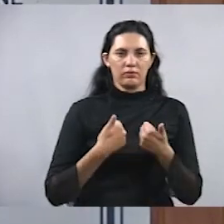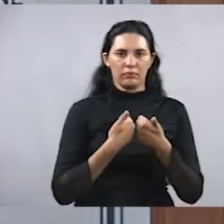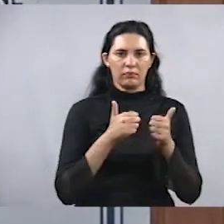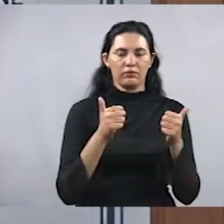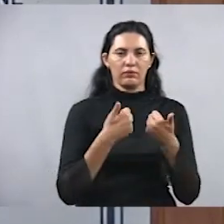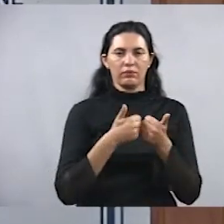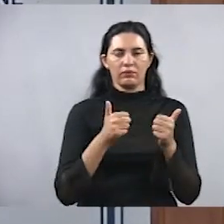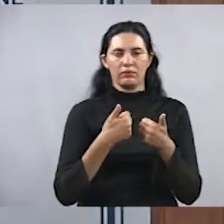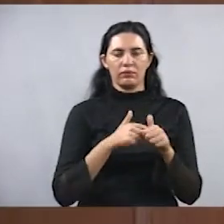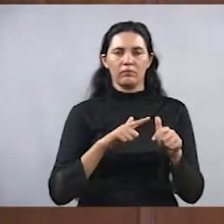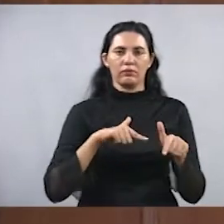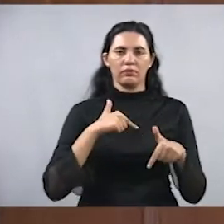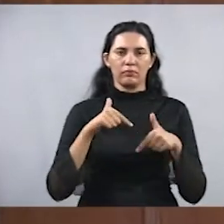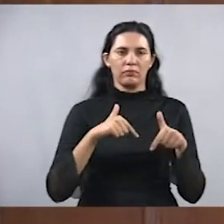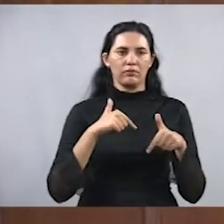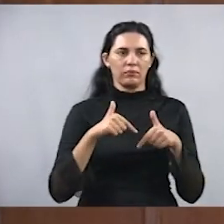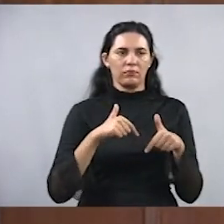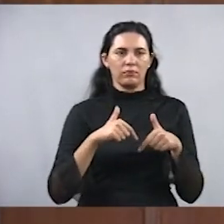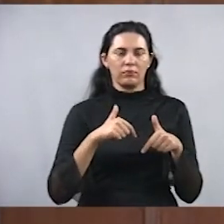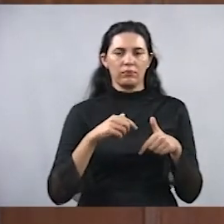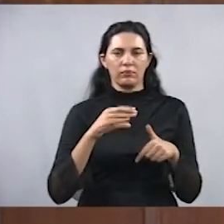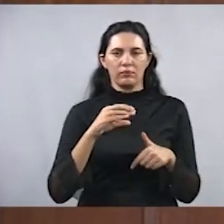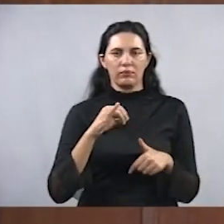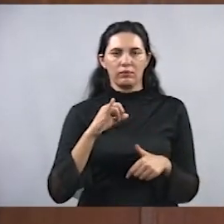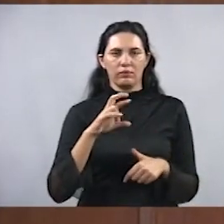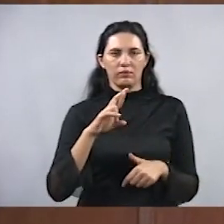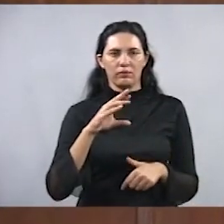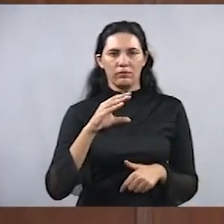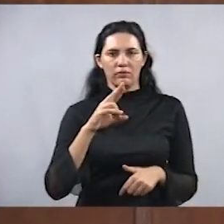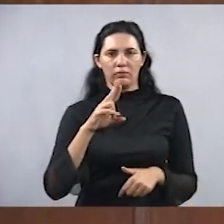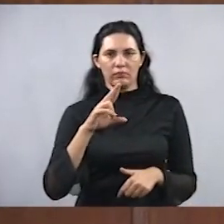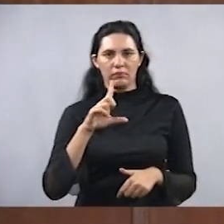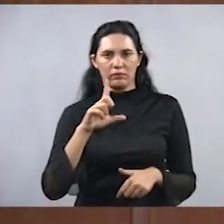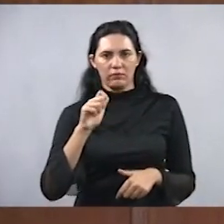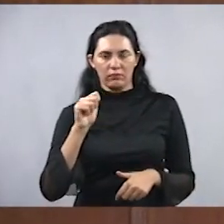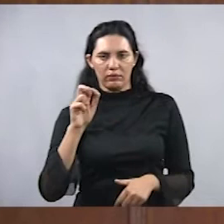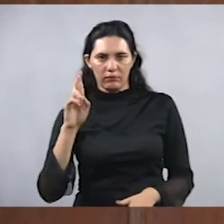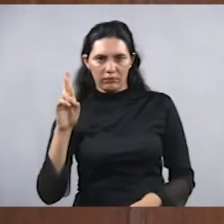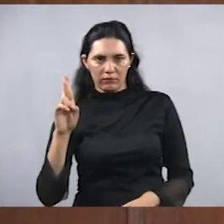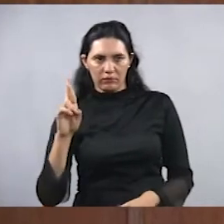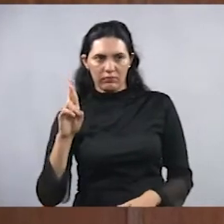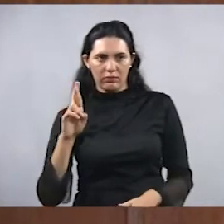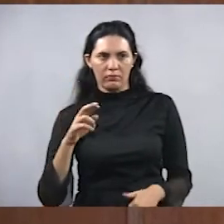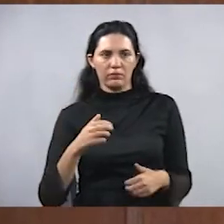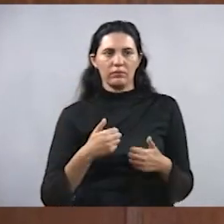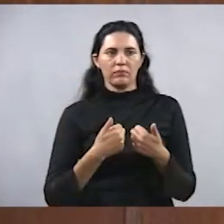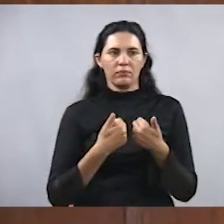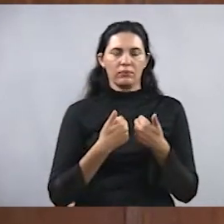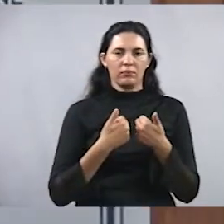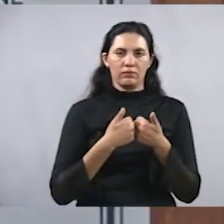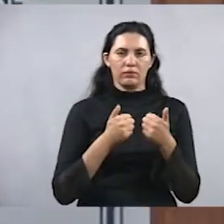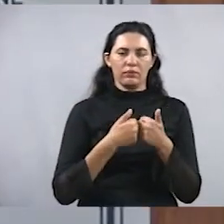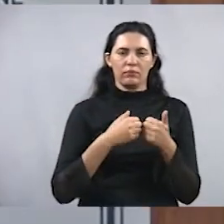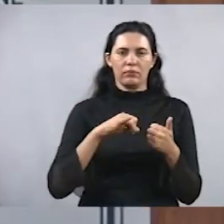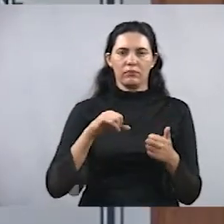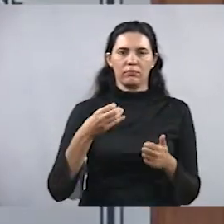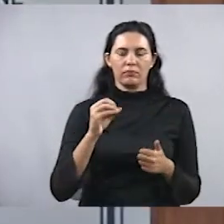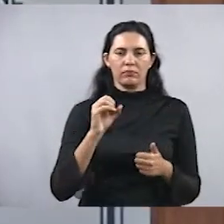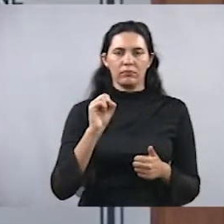trabalhou na empresa circular de Marília, empresa de ônibus José Brambila, e na